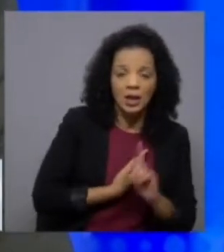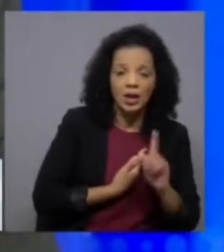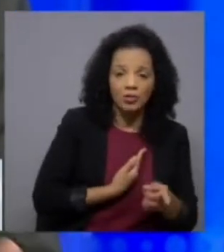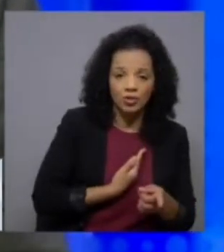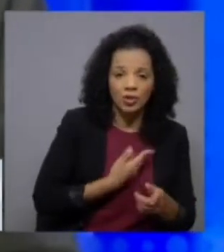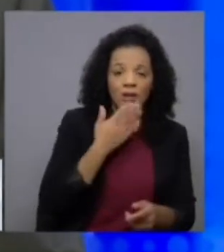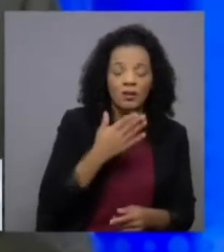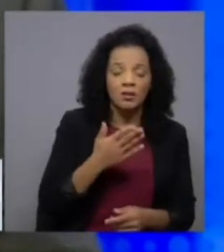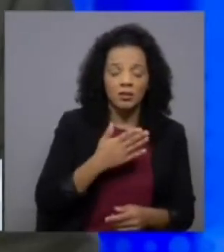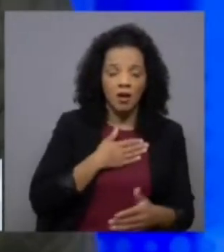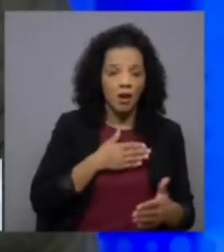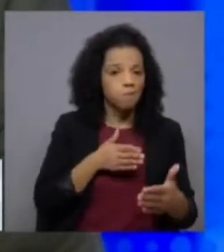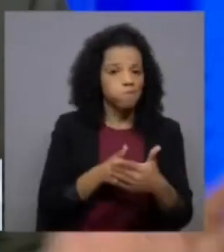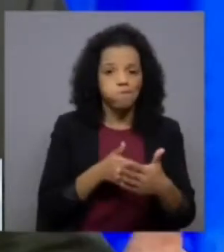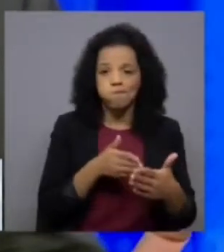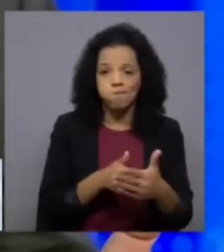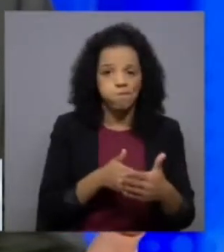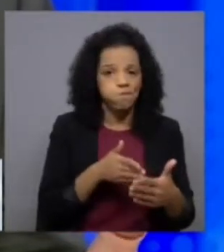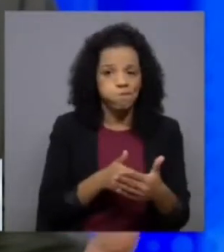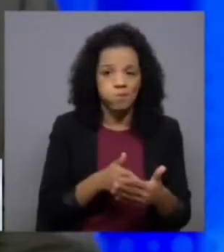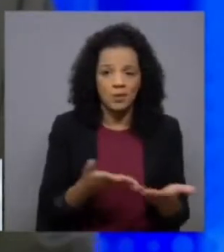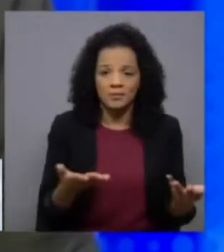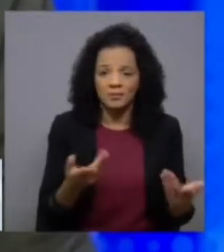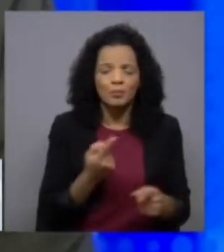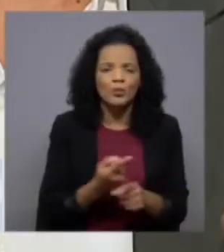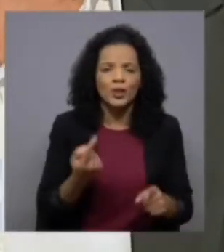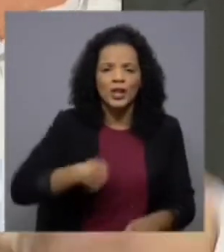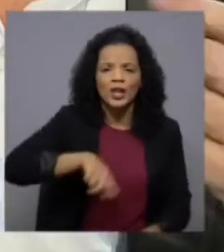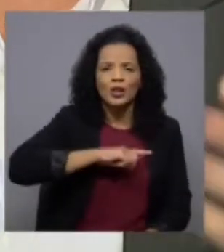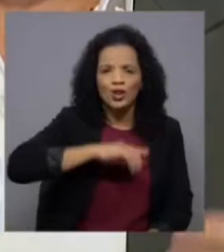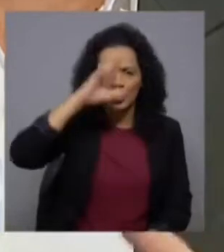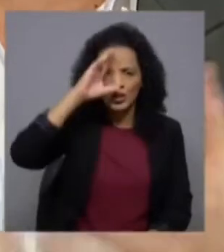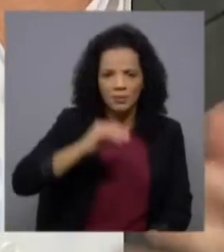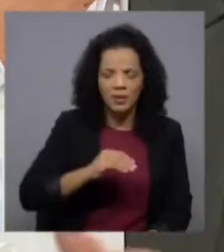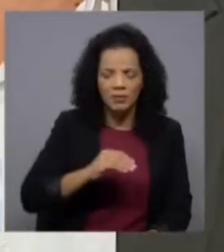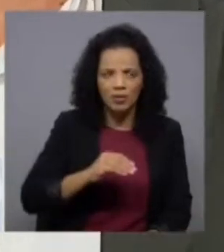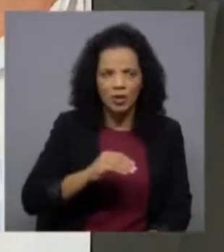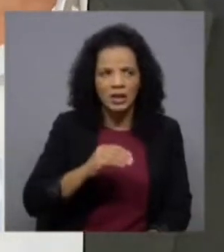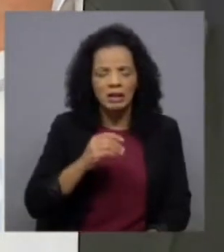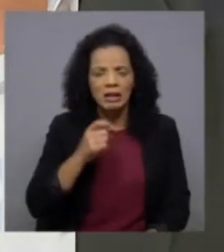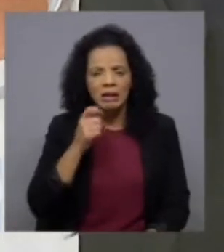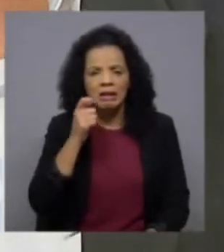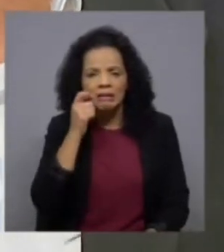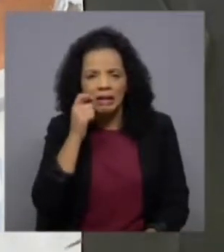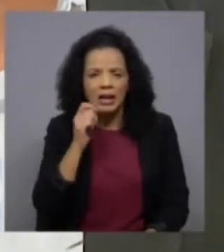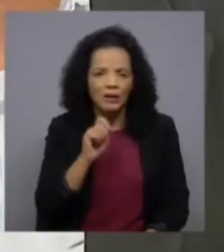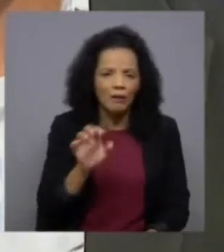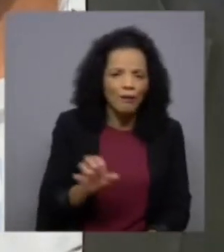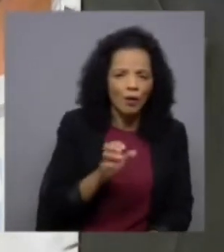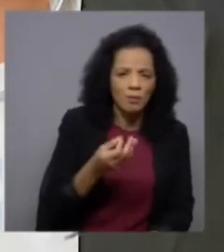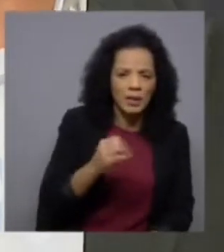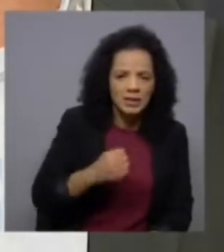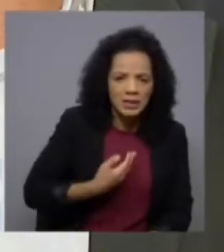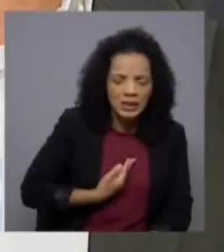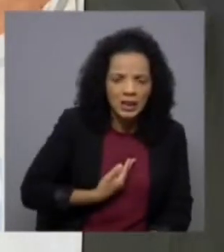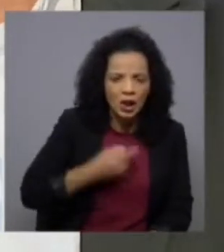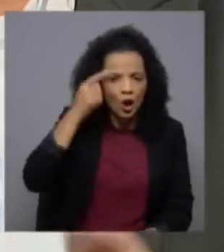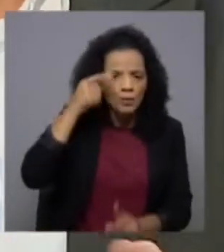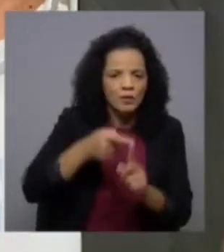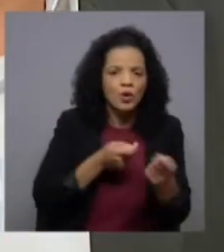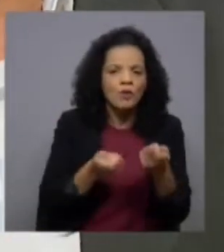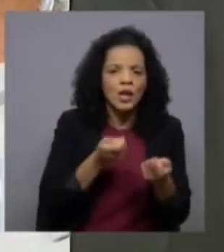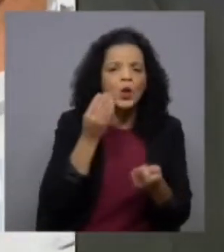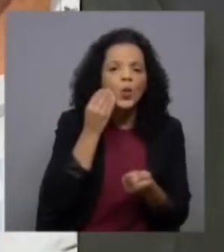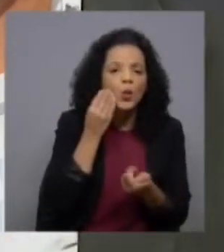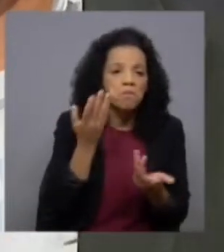leva a uma encruzilhada porque na verdade nós não sabemos como é que nem com quem nem de que forma é que o PSD pretende governar e